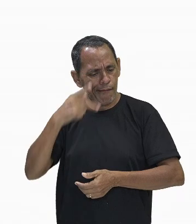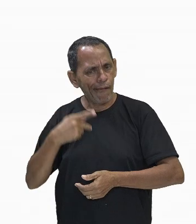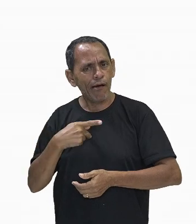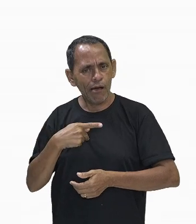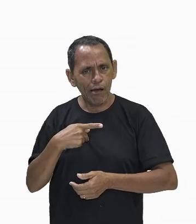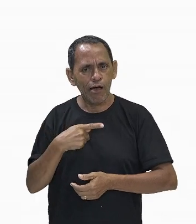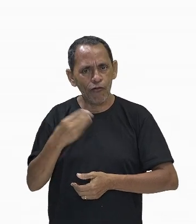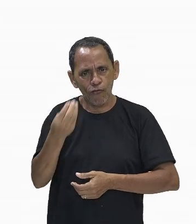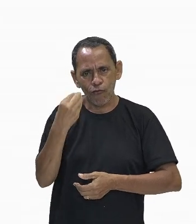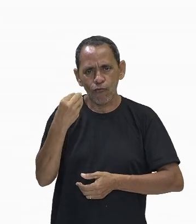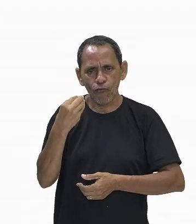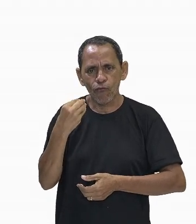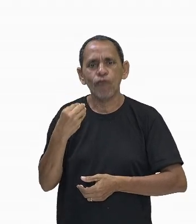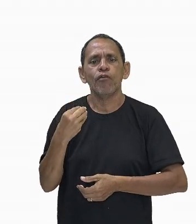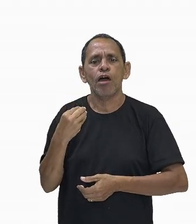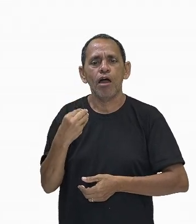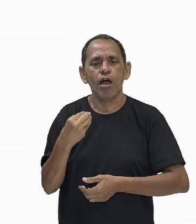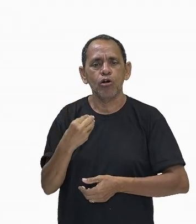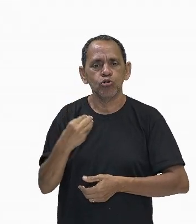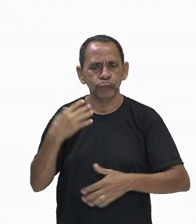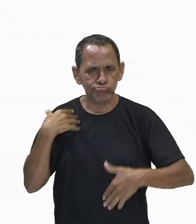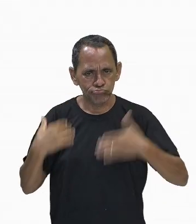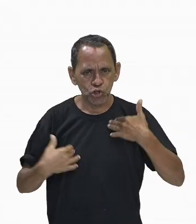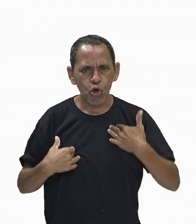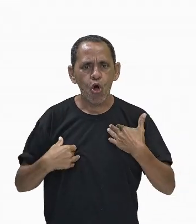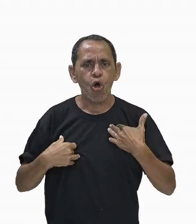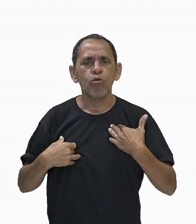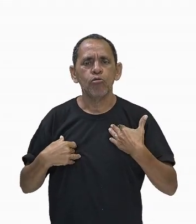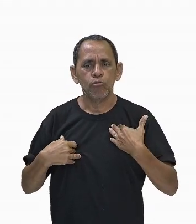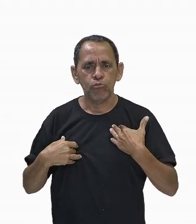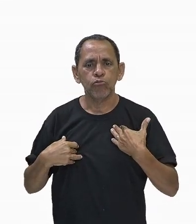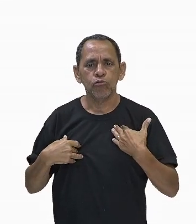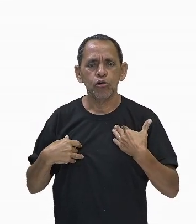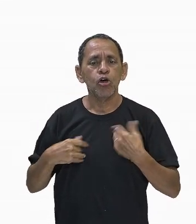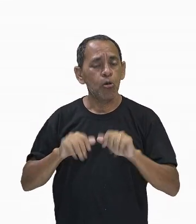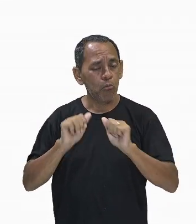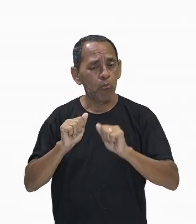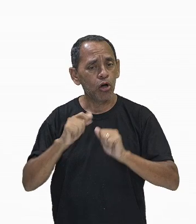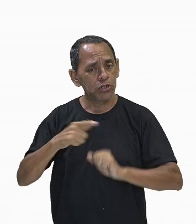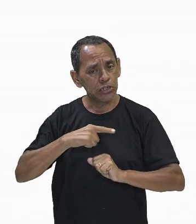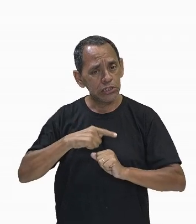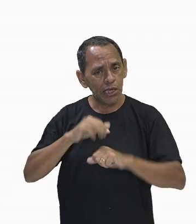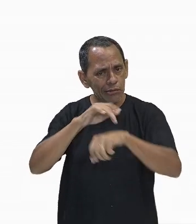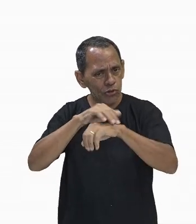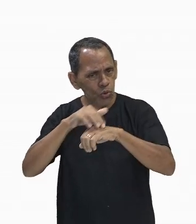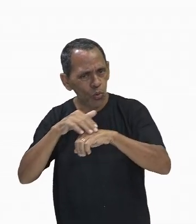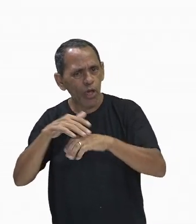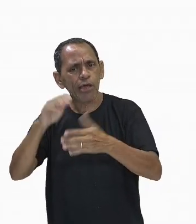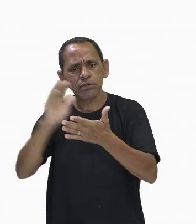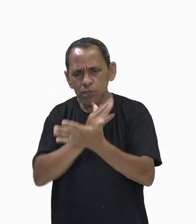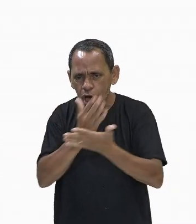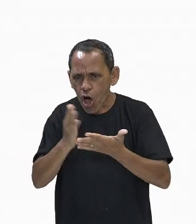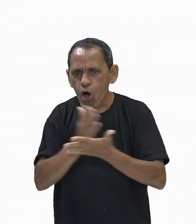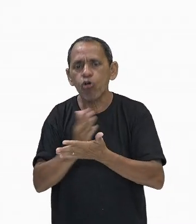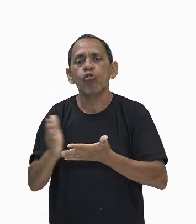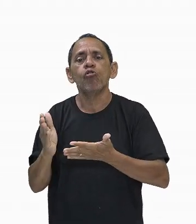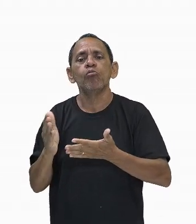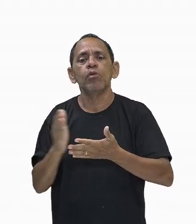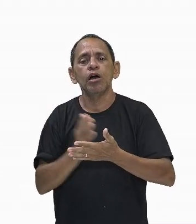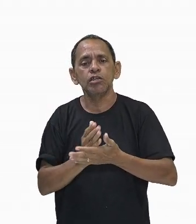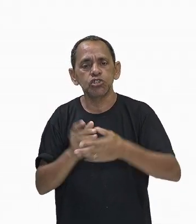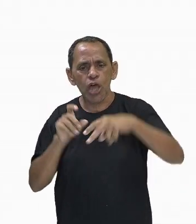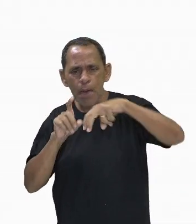do sistema imunológico e torna o nosso organismo propenso a determinados patógenos e algumas